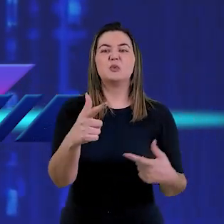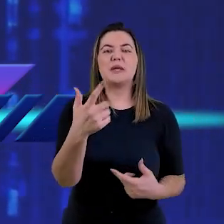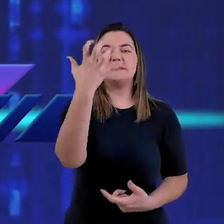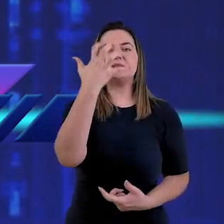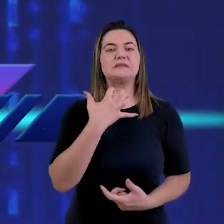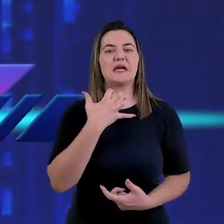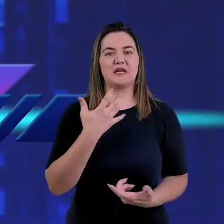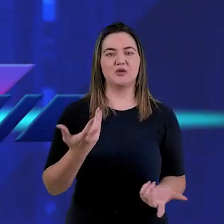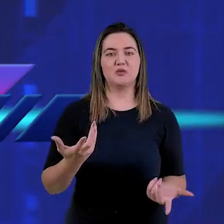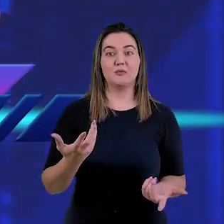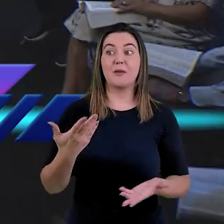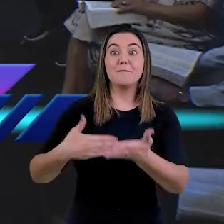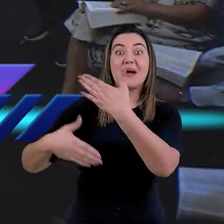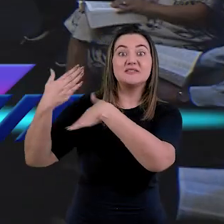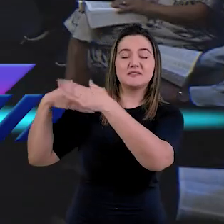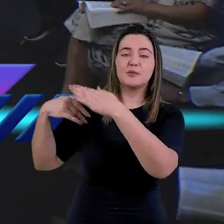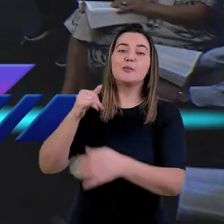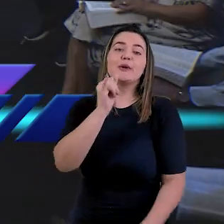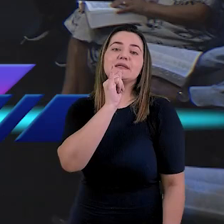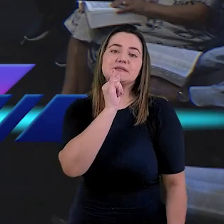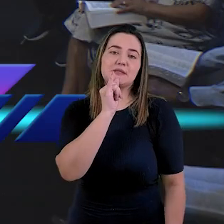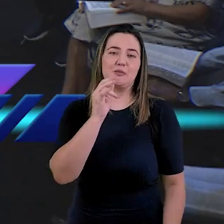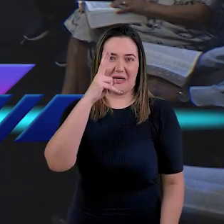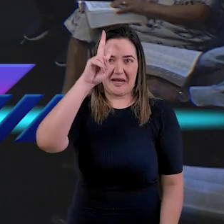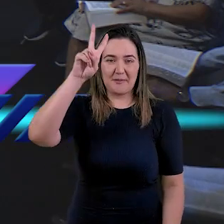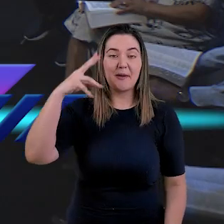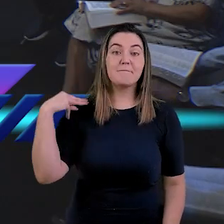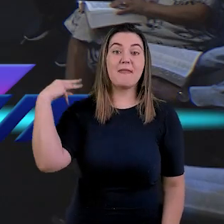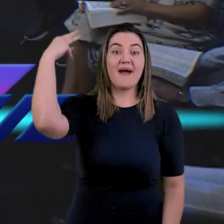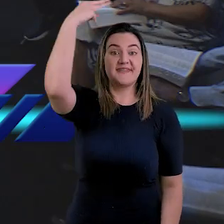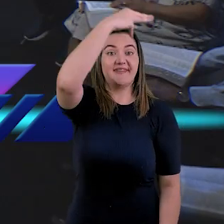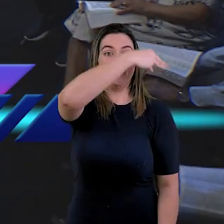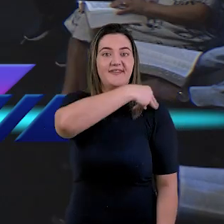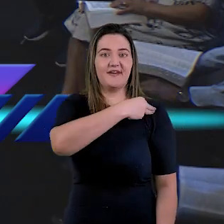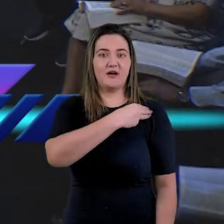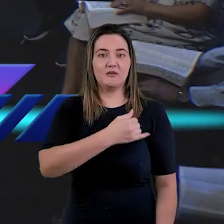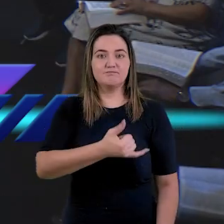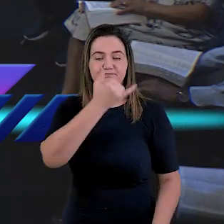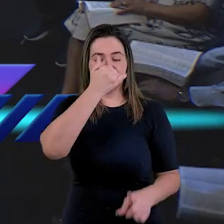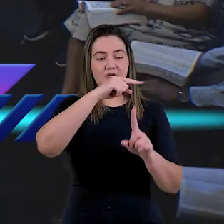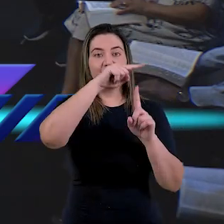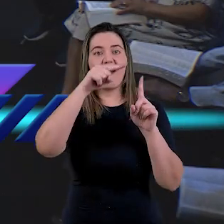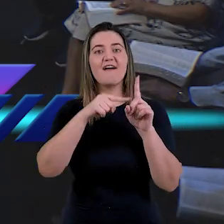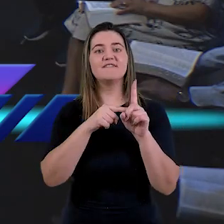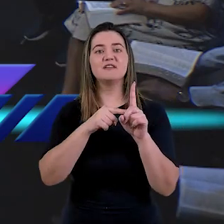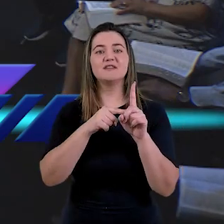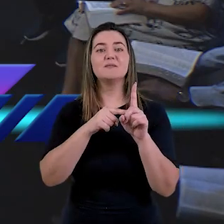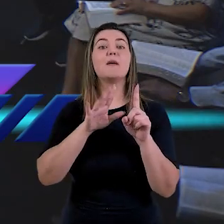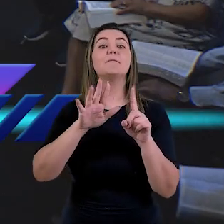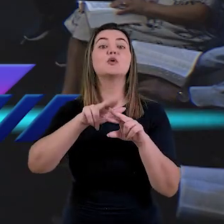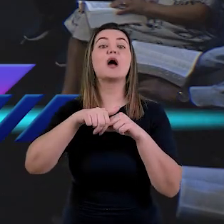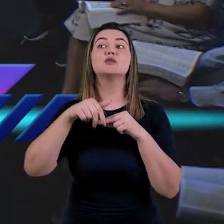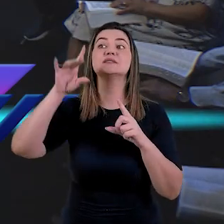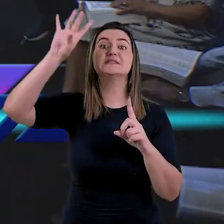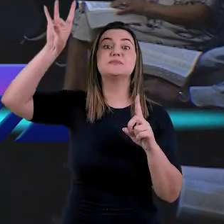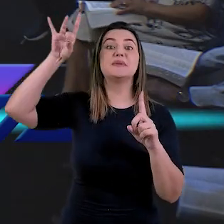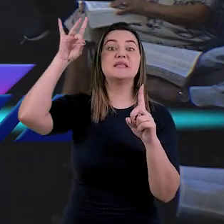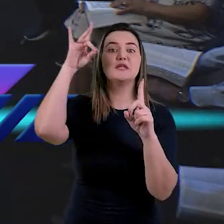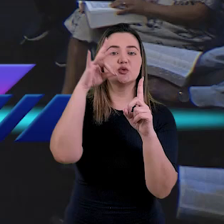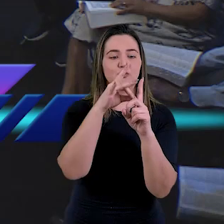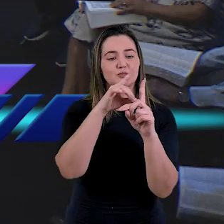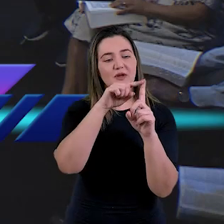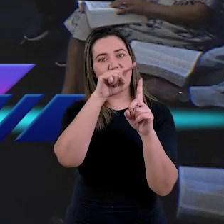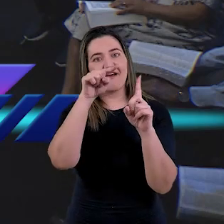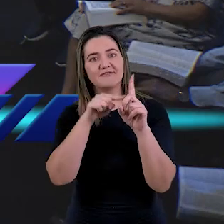Bíblia e vemos Maria, mãe de Jesus, que se encontrou grávida pelo Espírito Santo, ela diz assim para anjo, anjo,